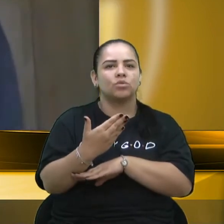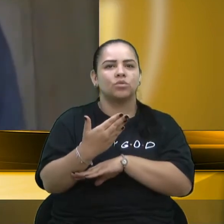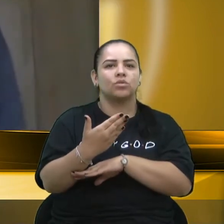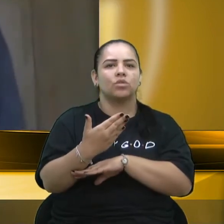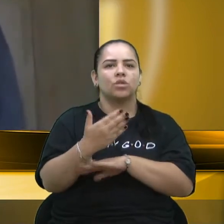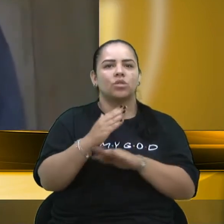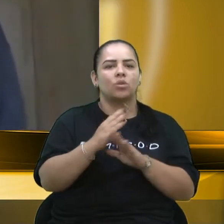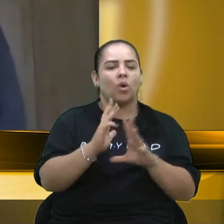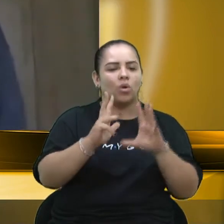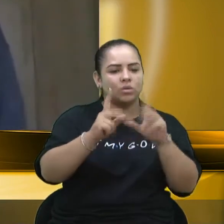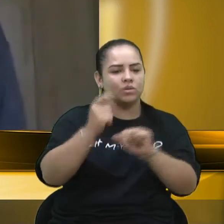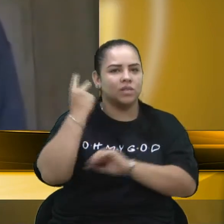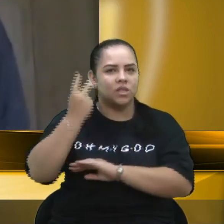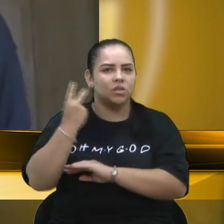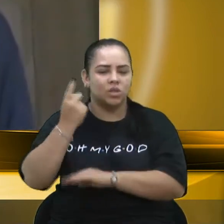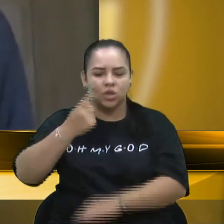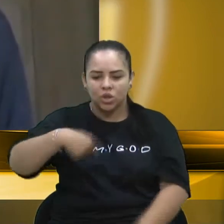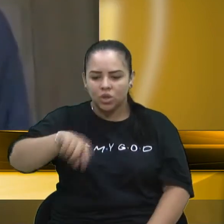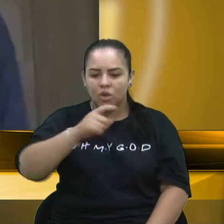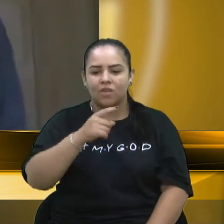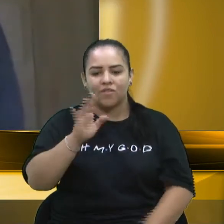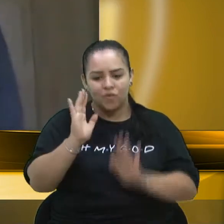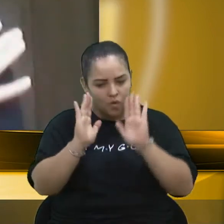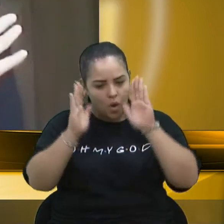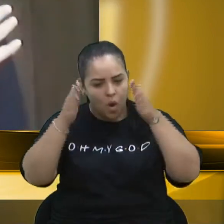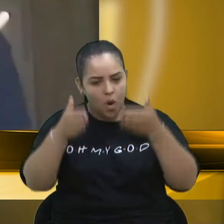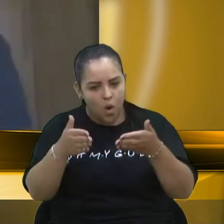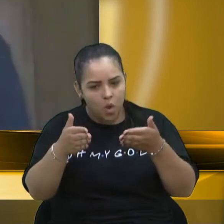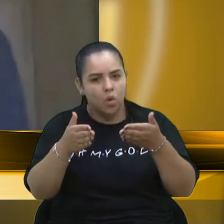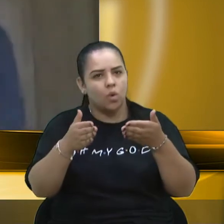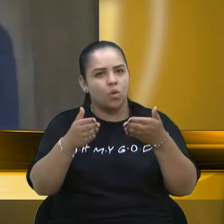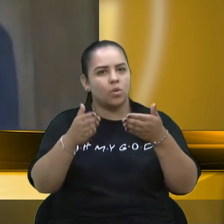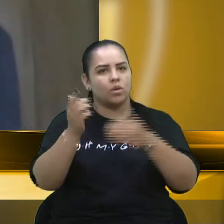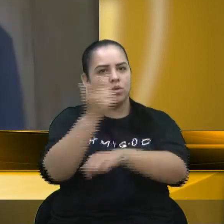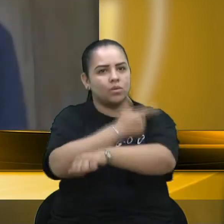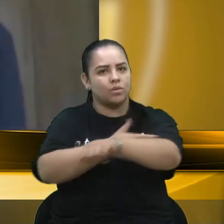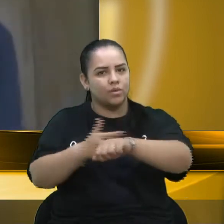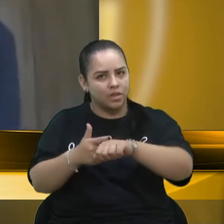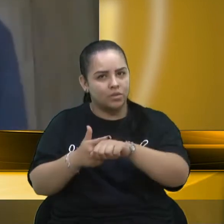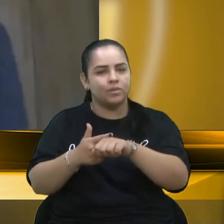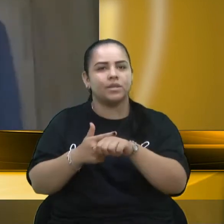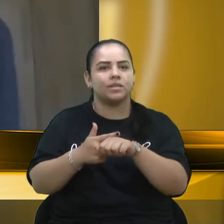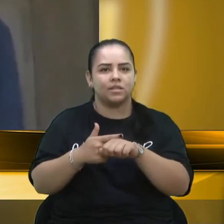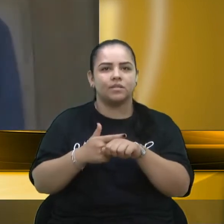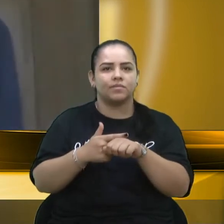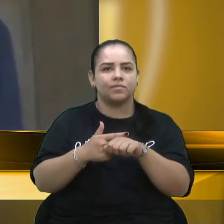pares, para que a gente olhe para essa situação, que é a situação da nossa educação.